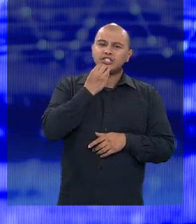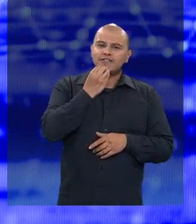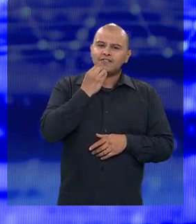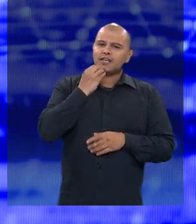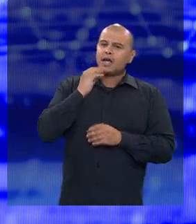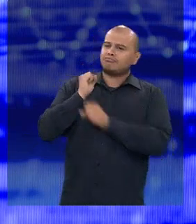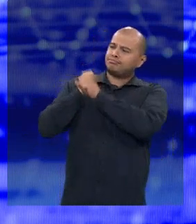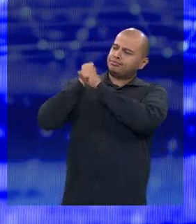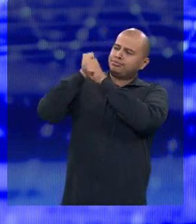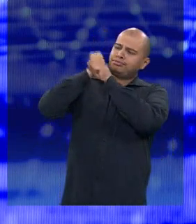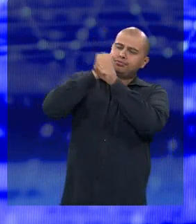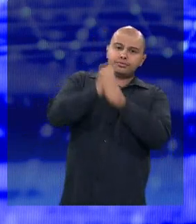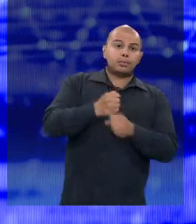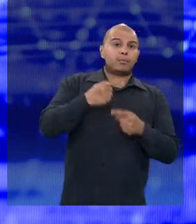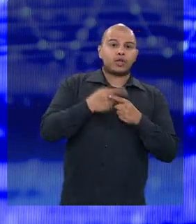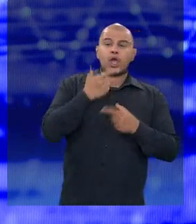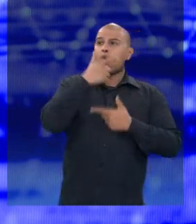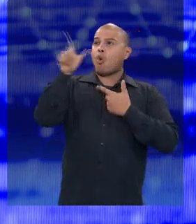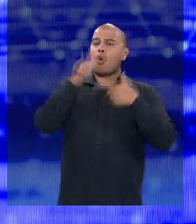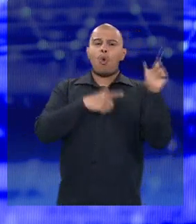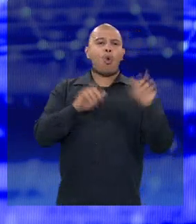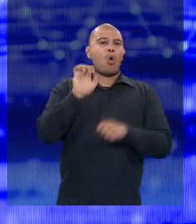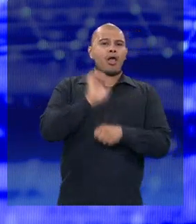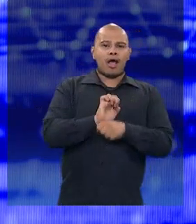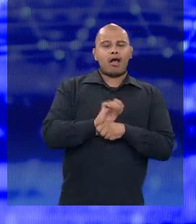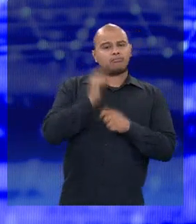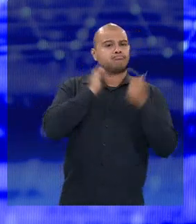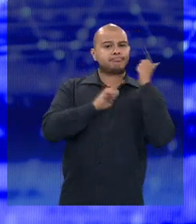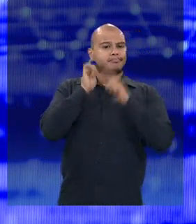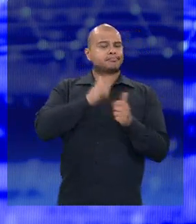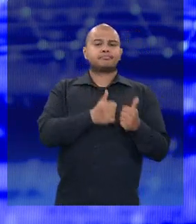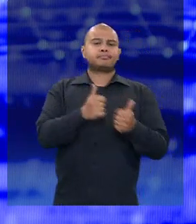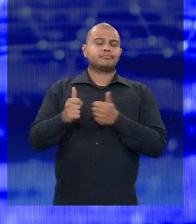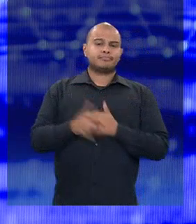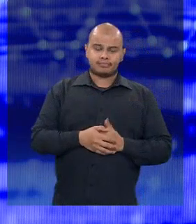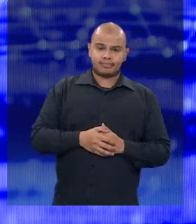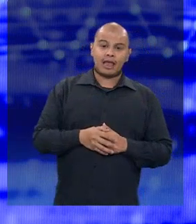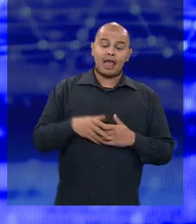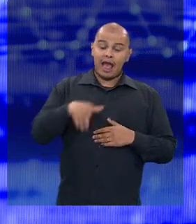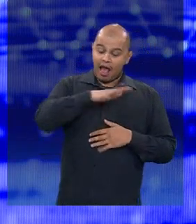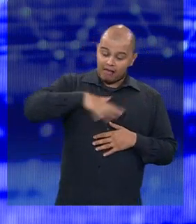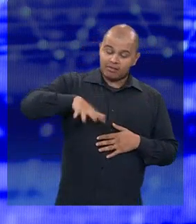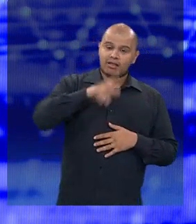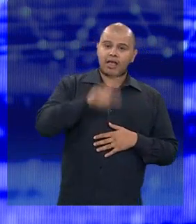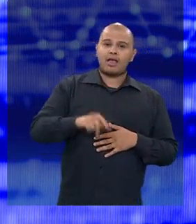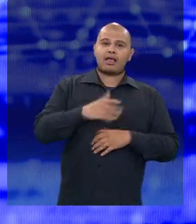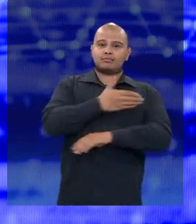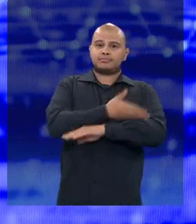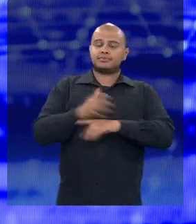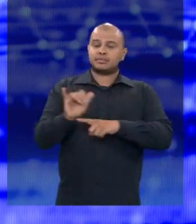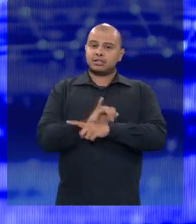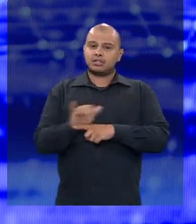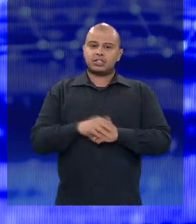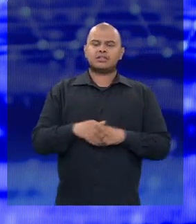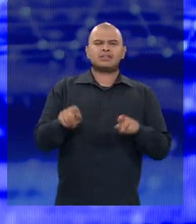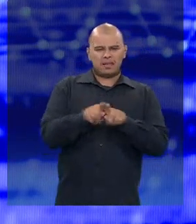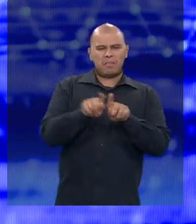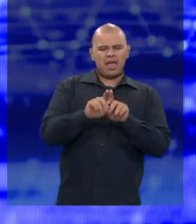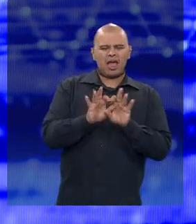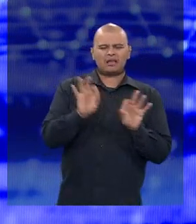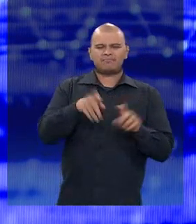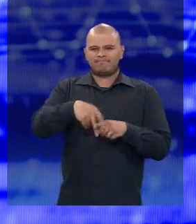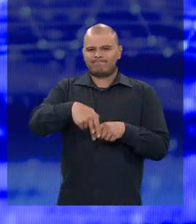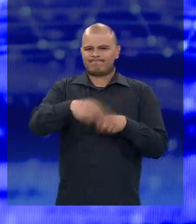funciona em outros estados. Essa vai ser a nossa conduta na educação. Além de arrumar as escolas, viu, Elvis? Porque